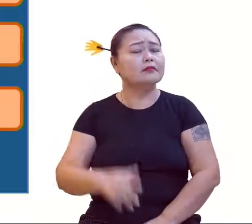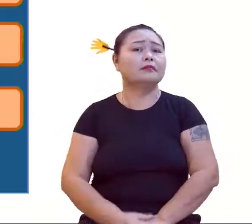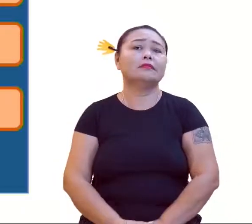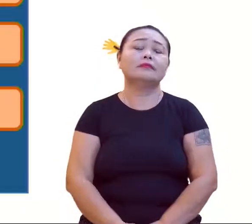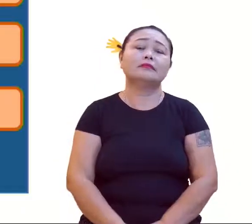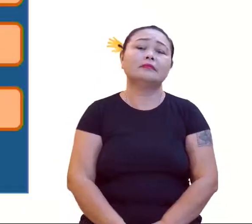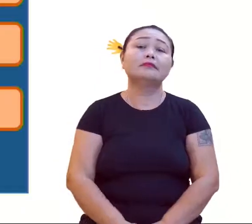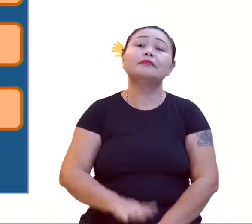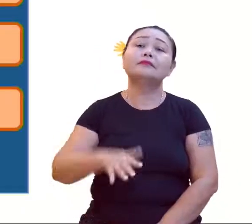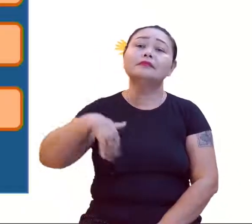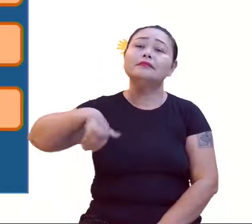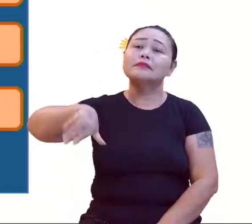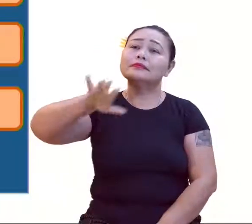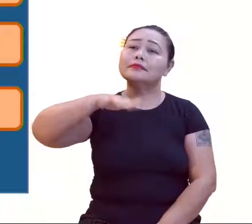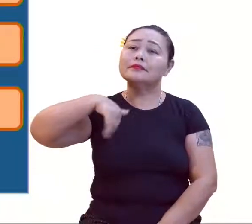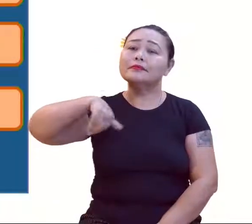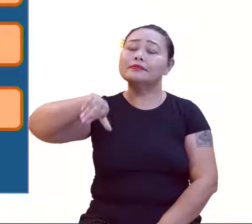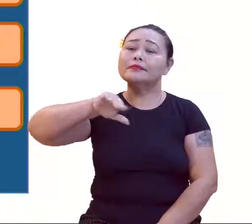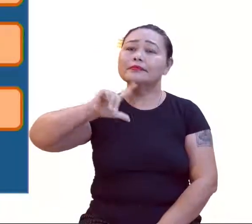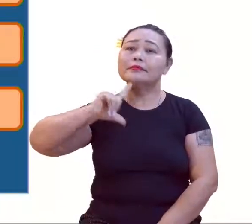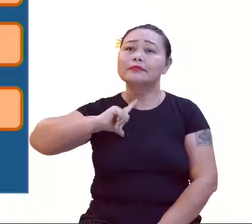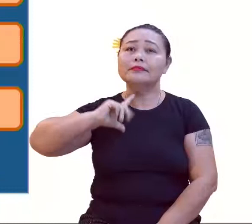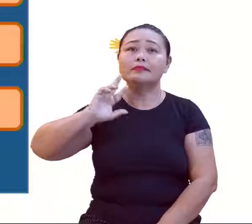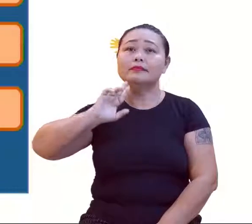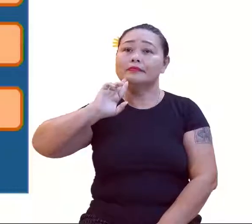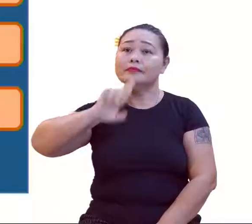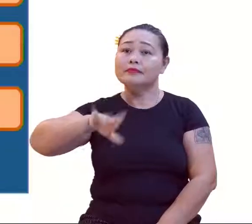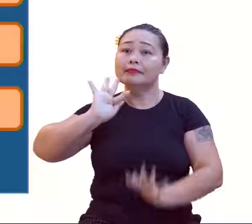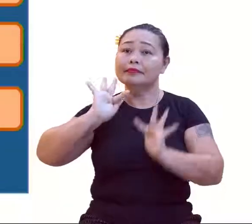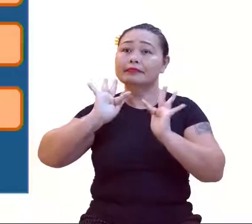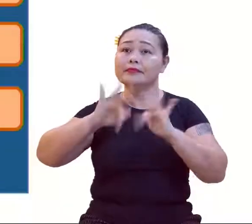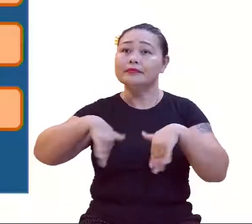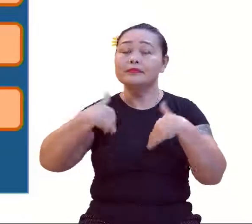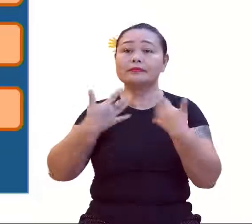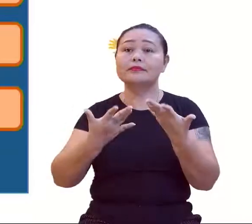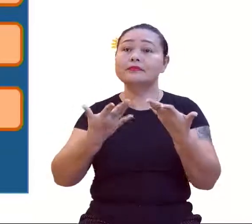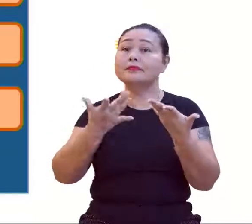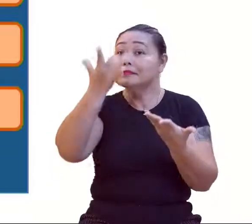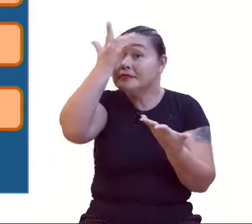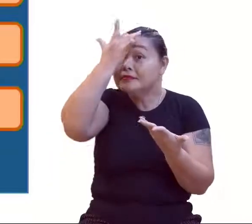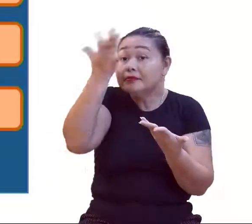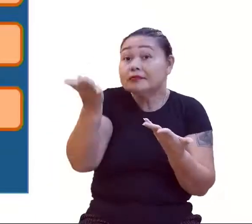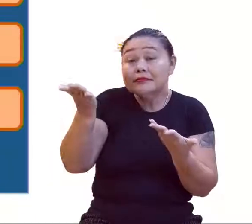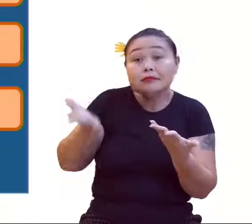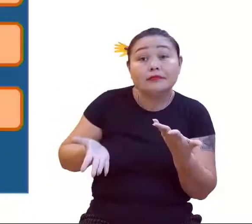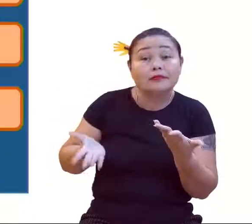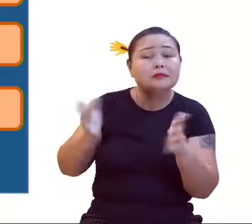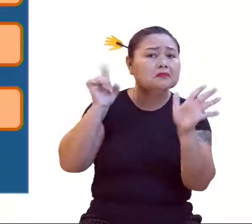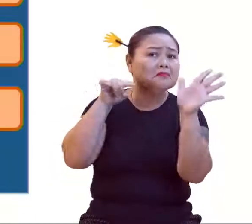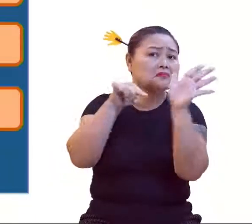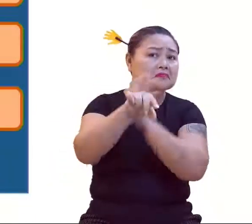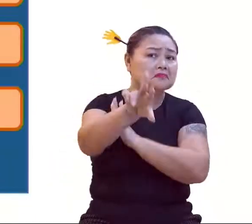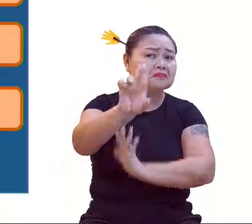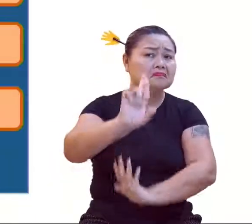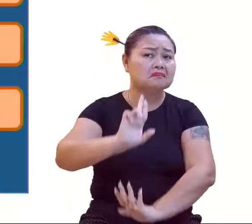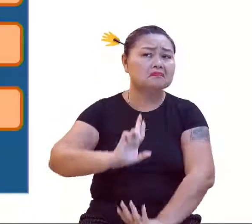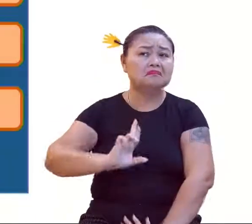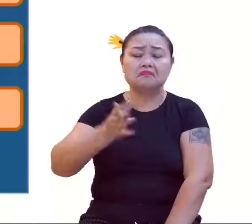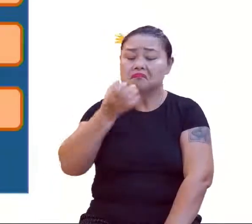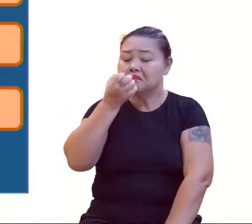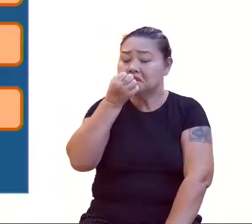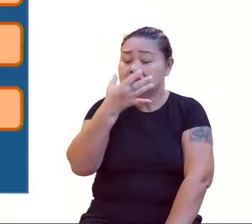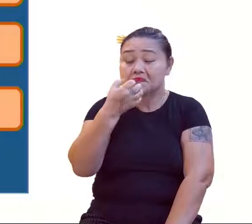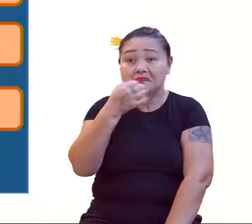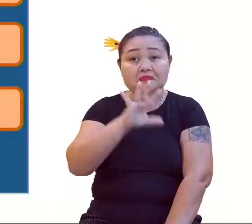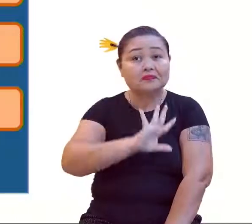E aí? Aqui com a gente, para a gente dar a resposta final. Muito fácil, né? Esse quiz aqui, eu acho que está de boa na lagoa. Olha